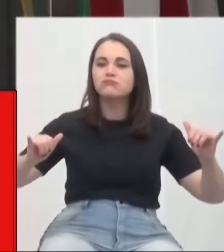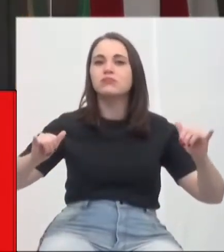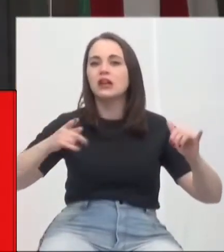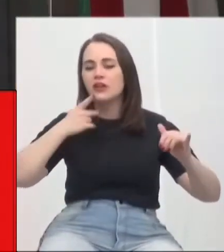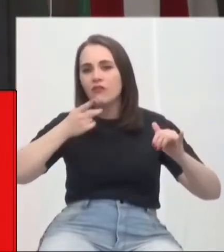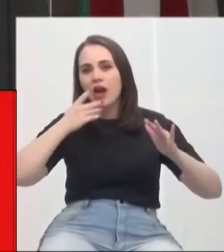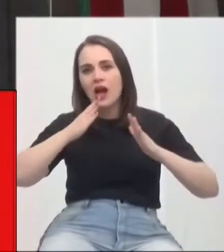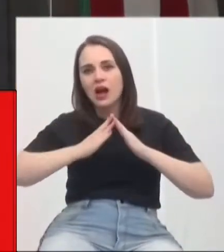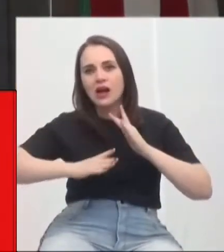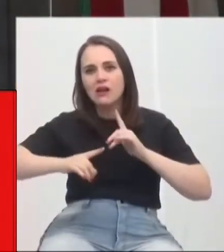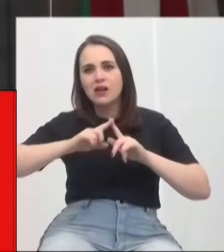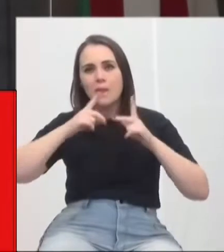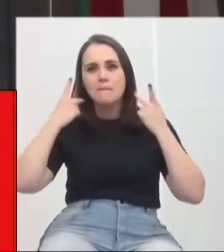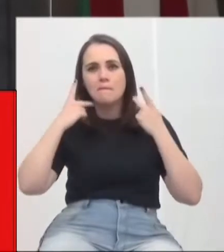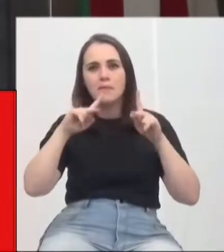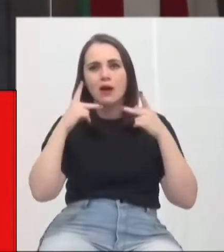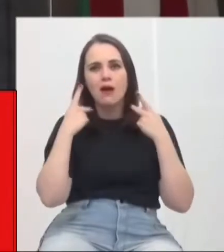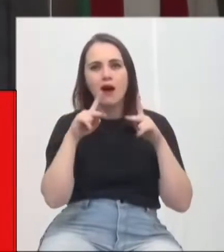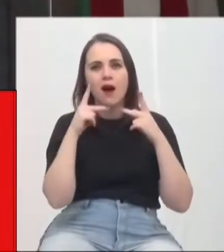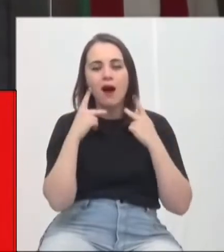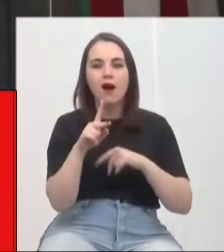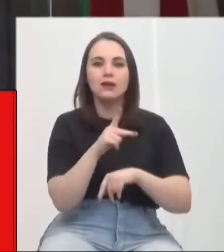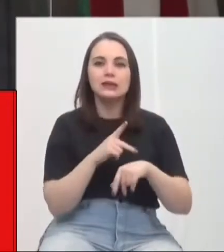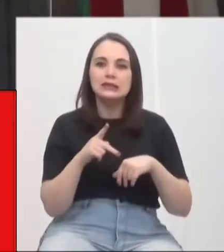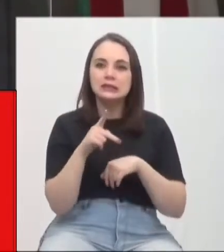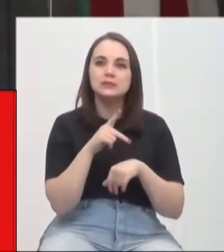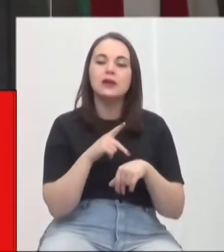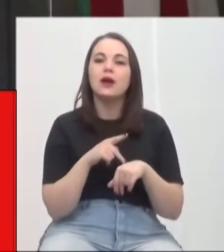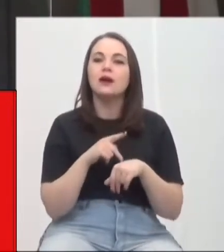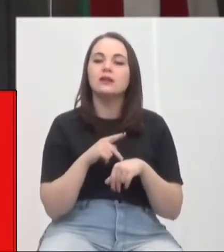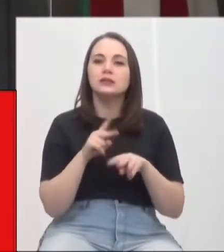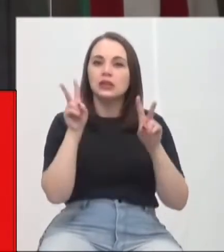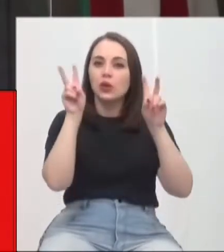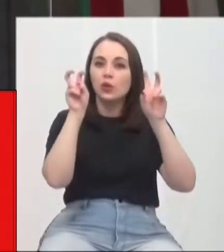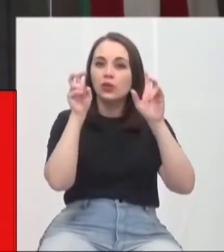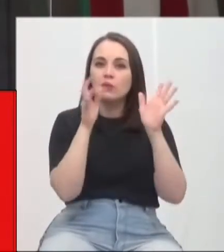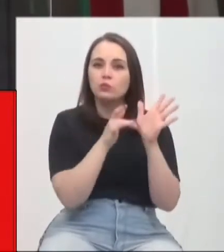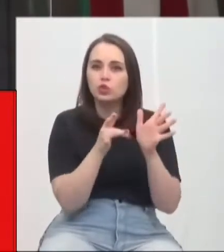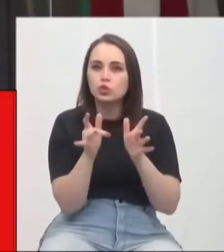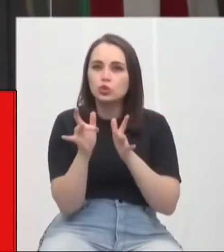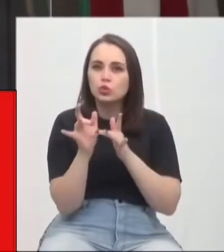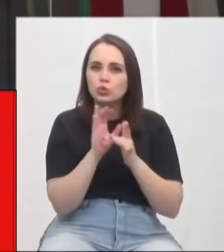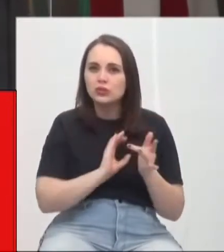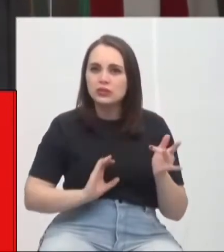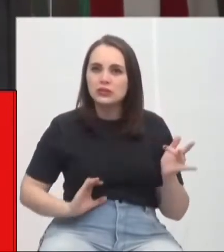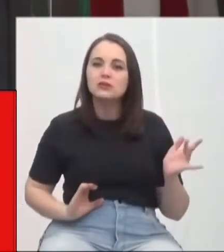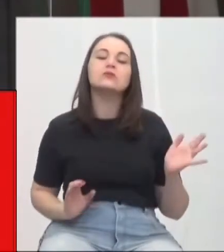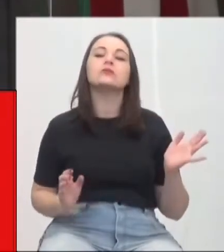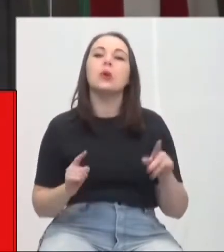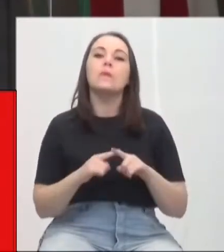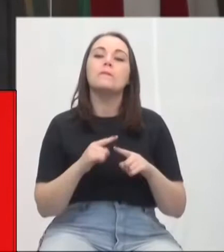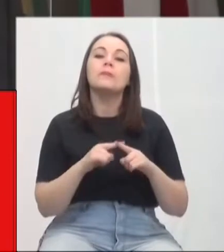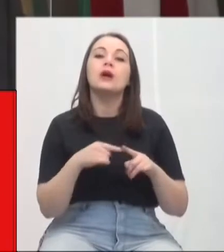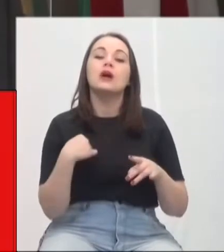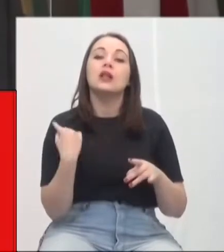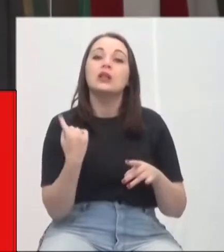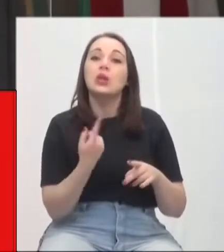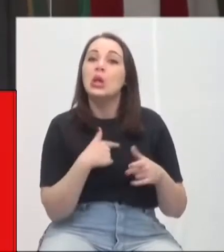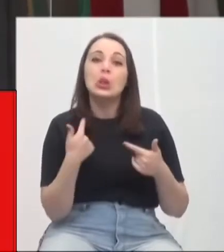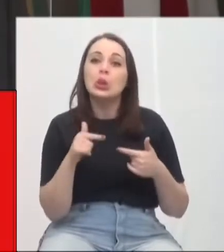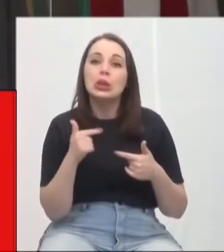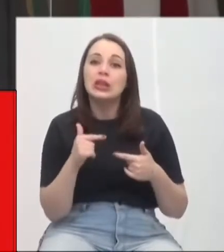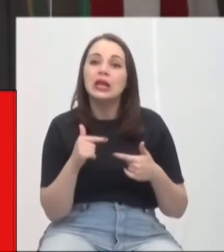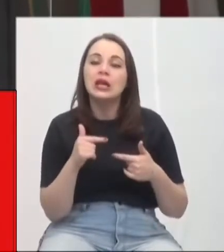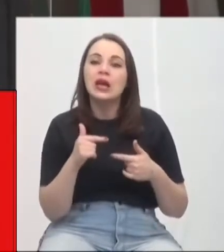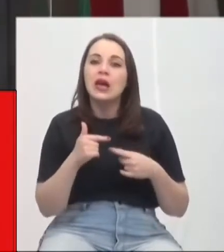igreja aqui, pregar na praça pública a respeito do evangelho de Jesus, porque não temos perseguição,